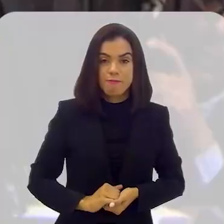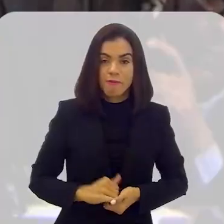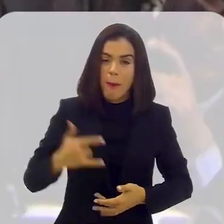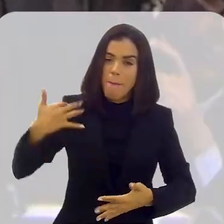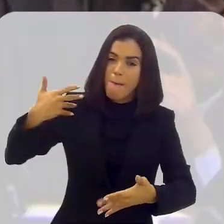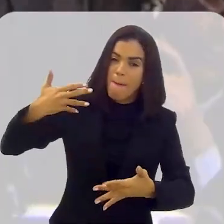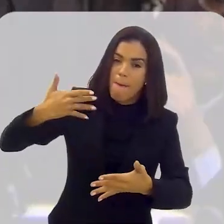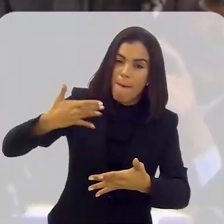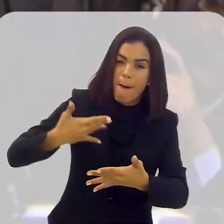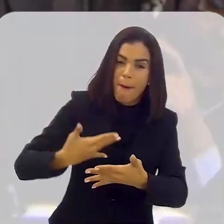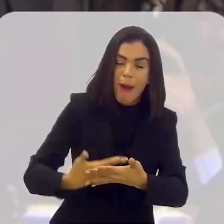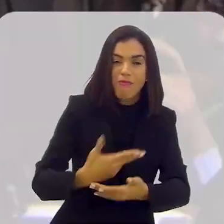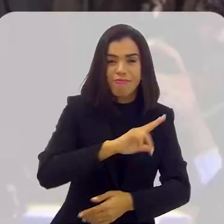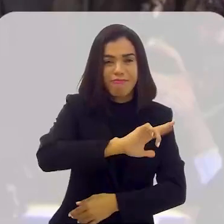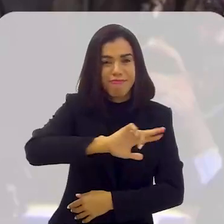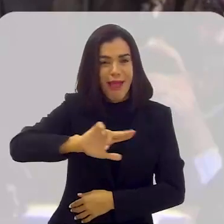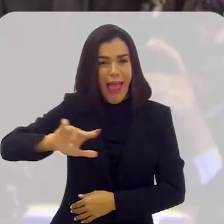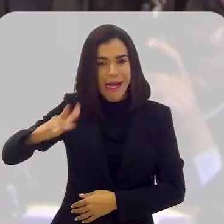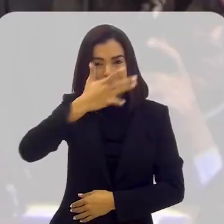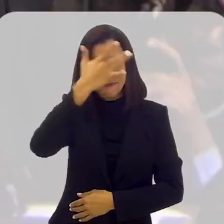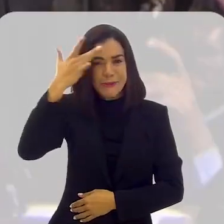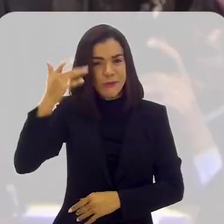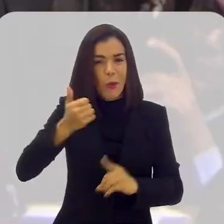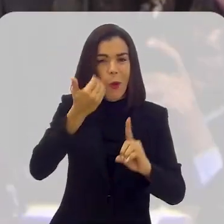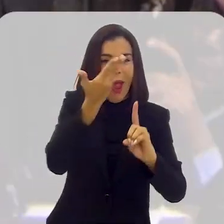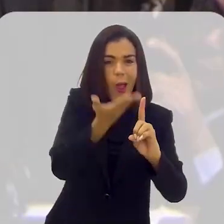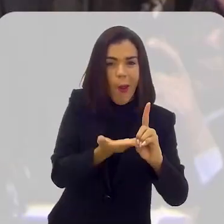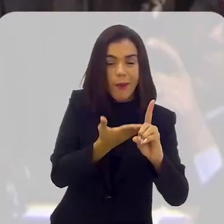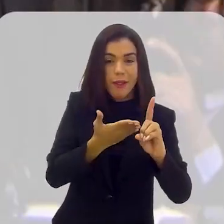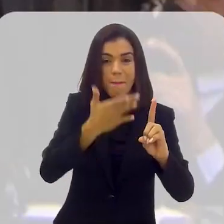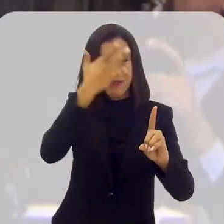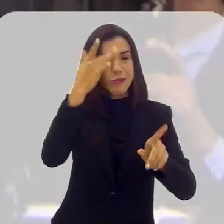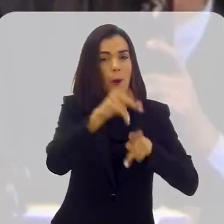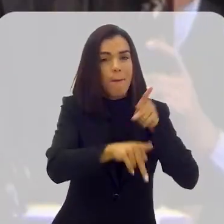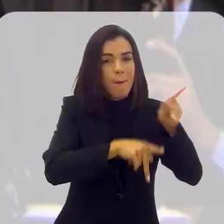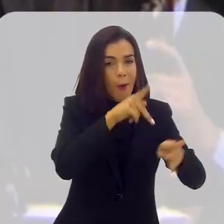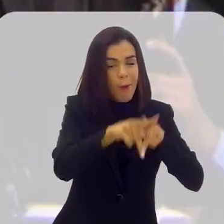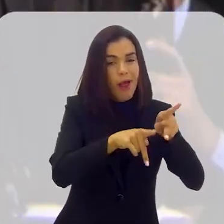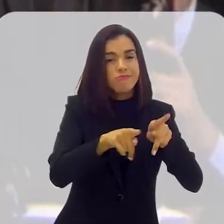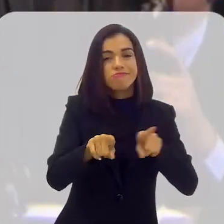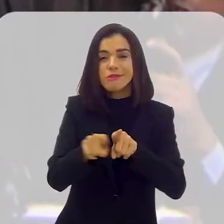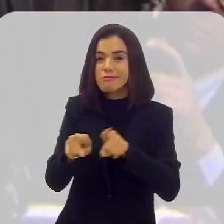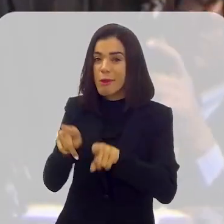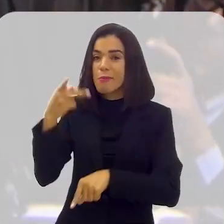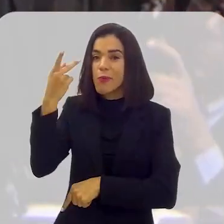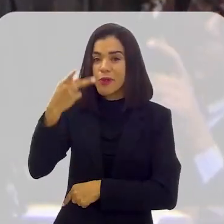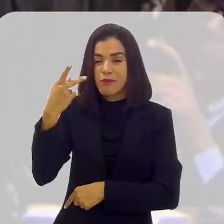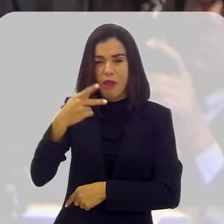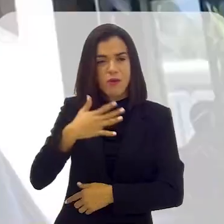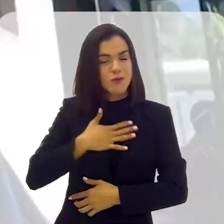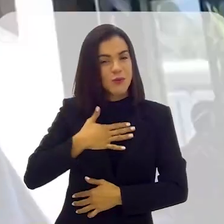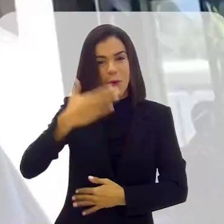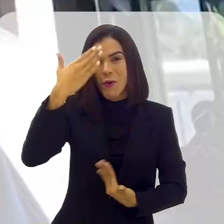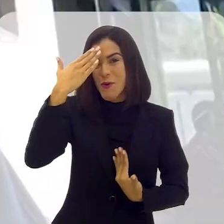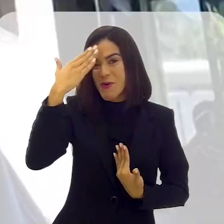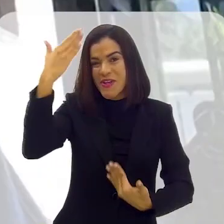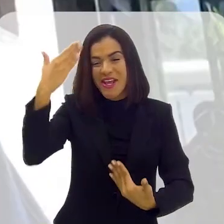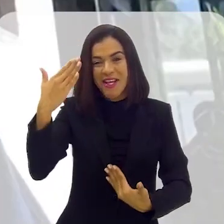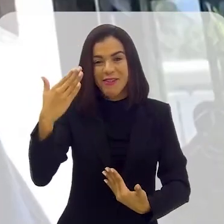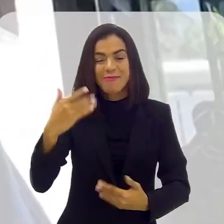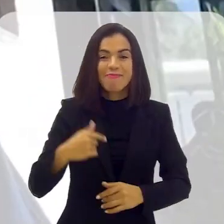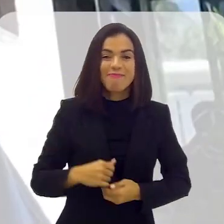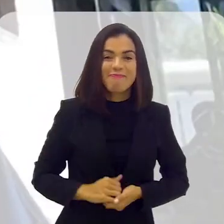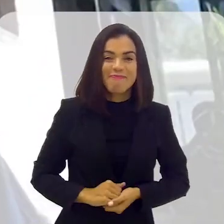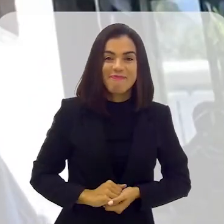emocionado. De lá para cá, foram muitos os homenageados, de populares a políticos. O Rio eu sou muito grato,